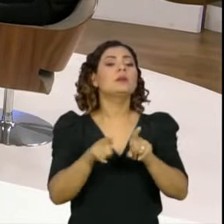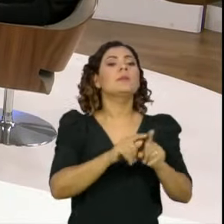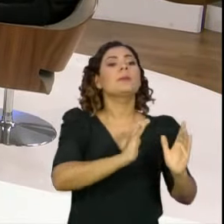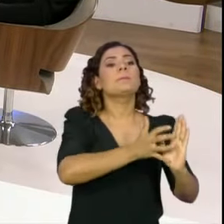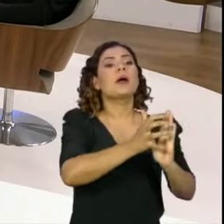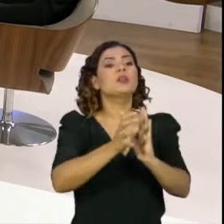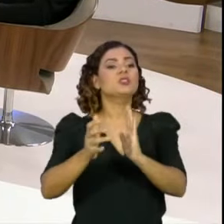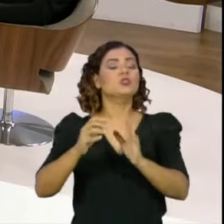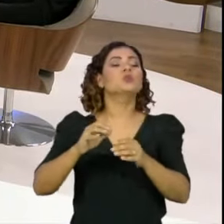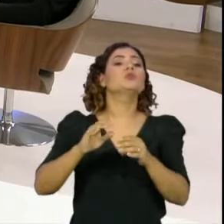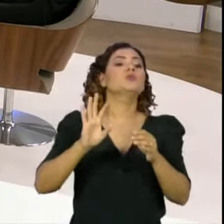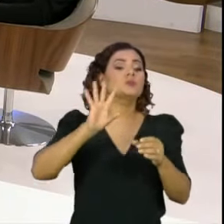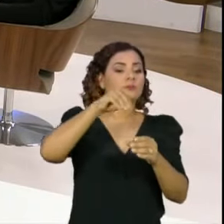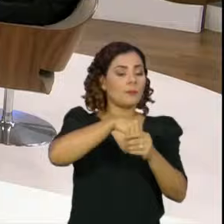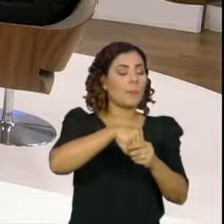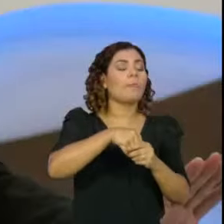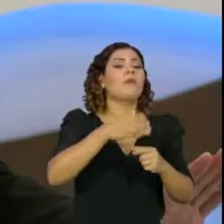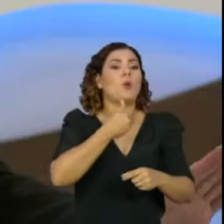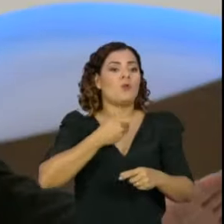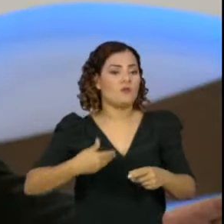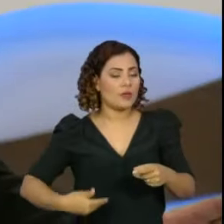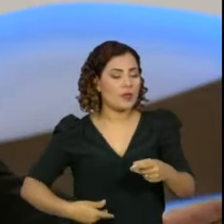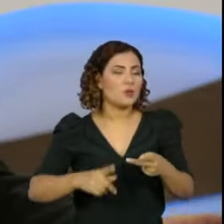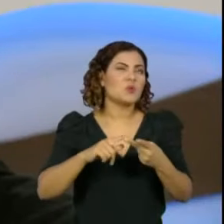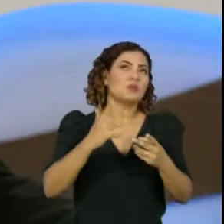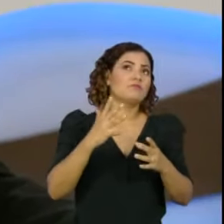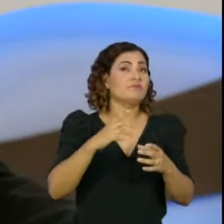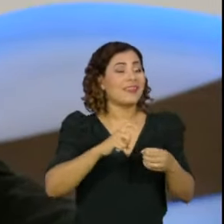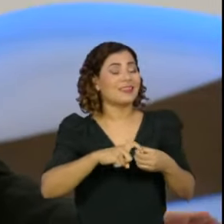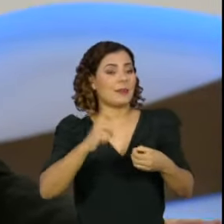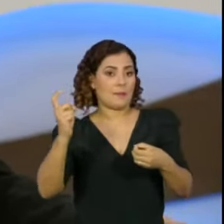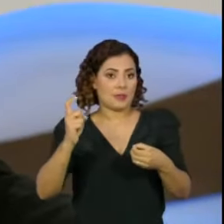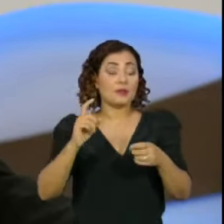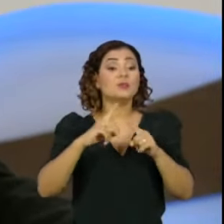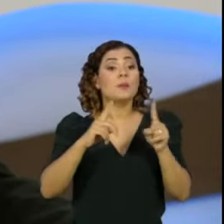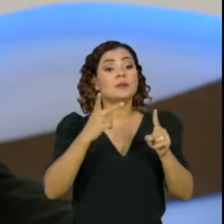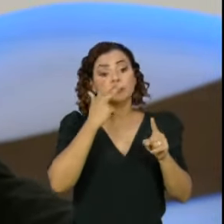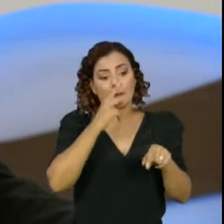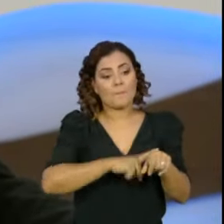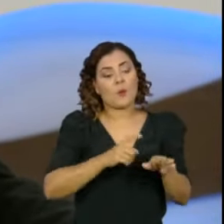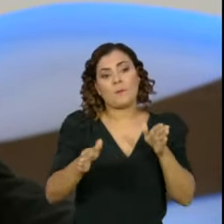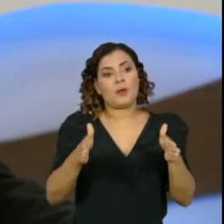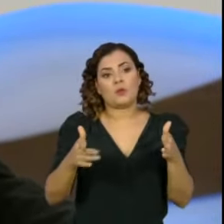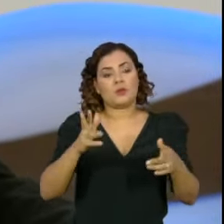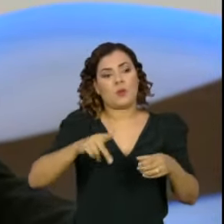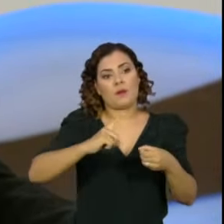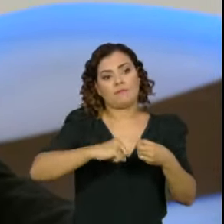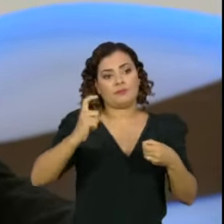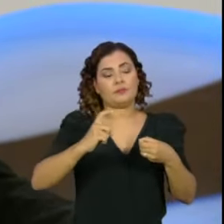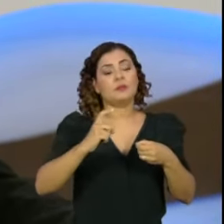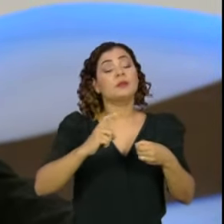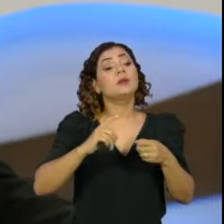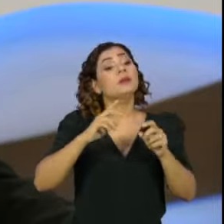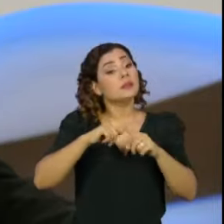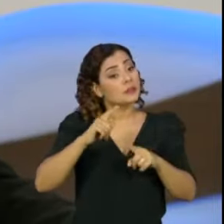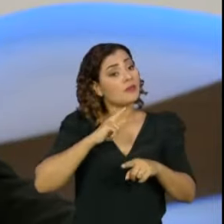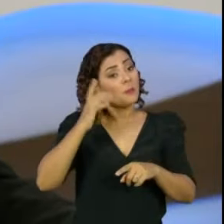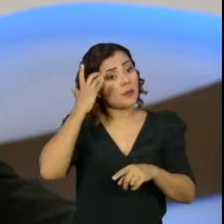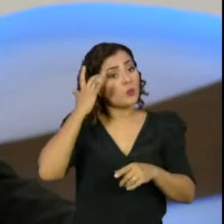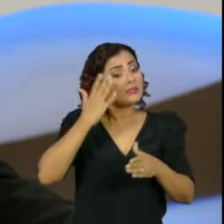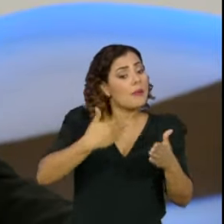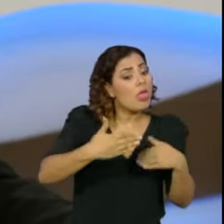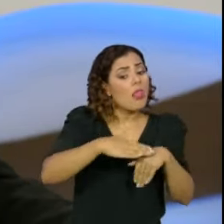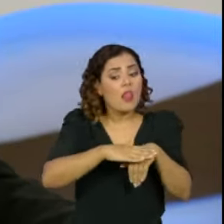partidos que constituem base de governo, ou são, no mínimo, independentes, dizendo que não era o momento de se tratar de desvinculação. Houve um amadurecimento nesse